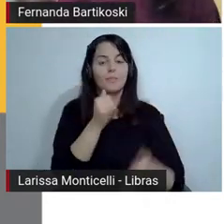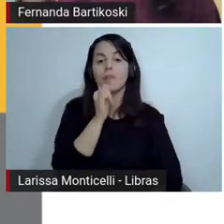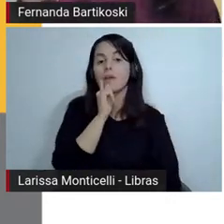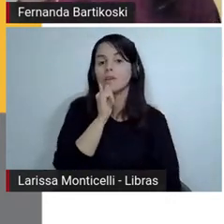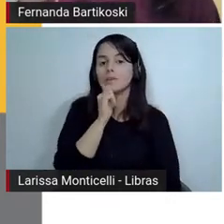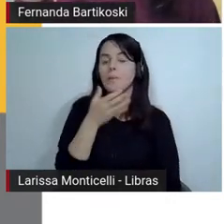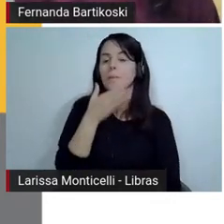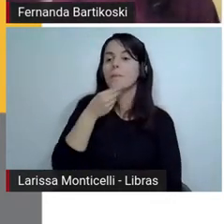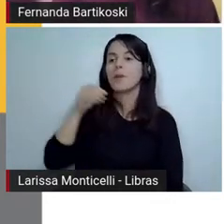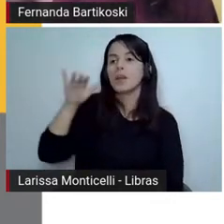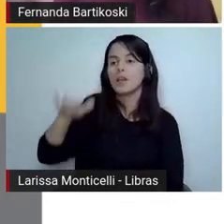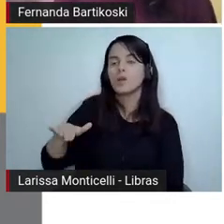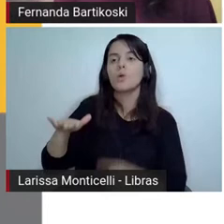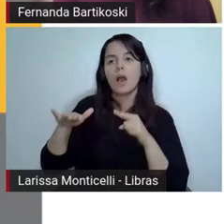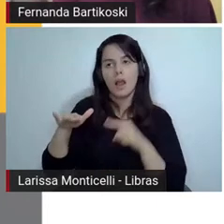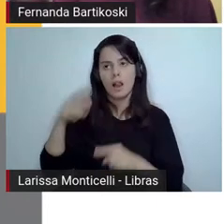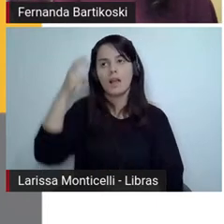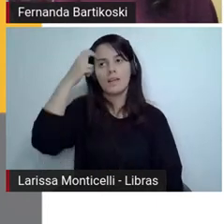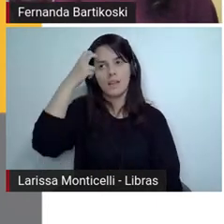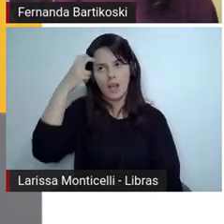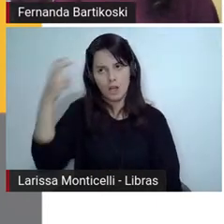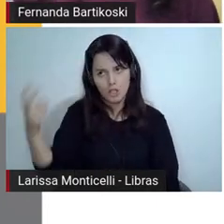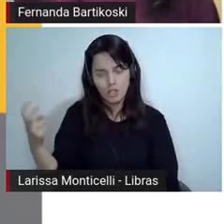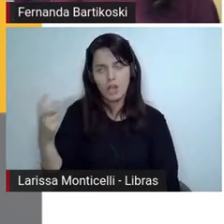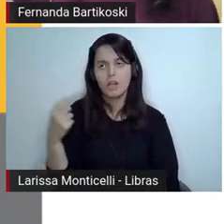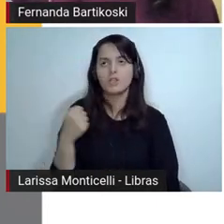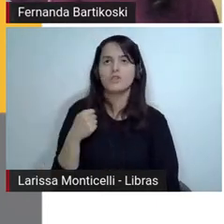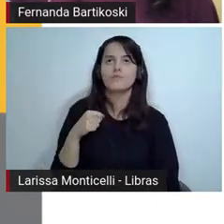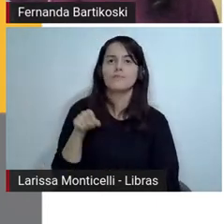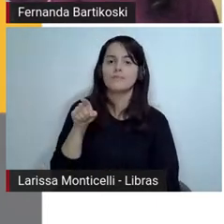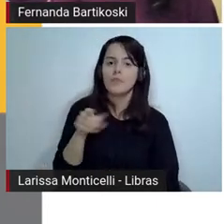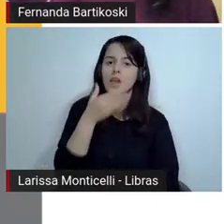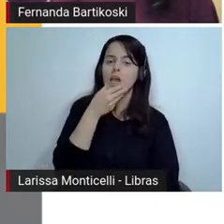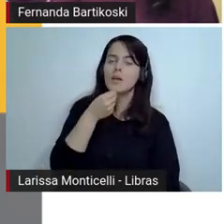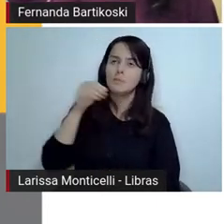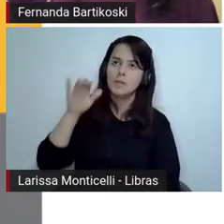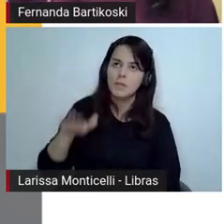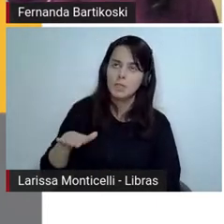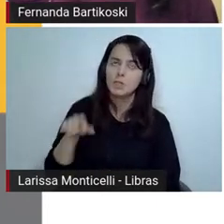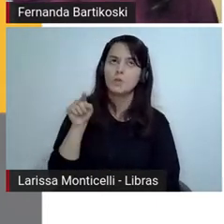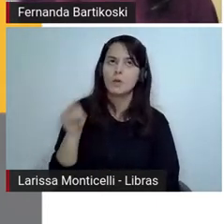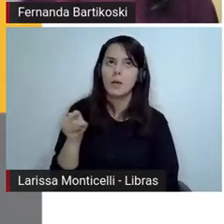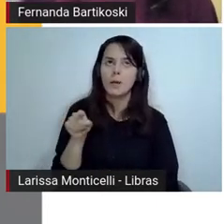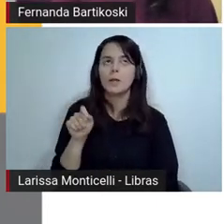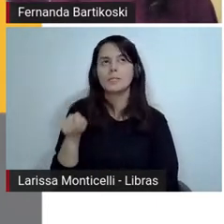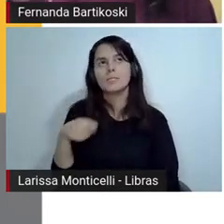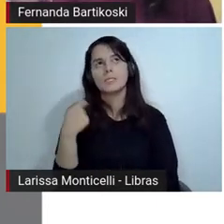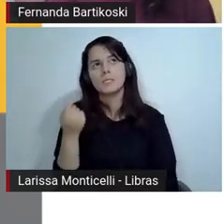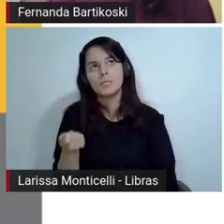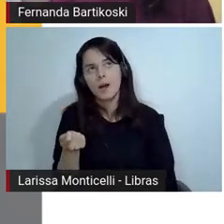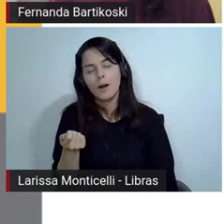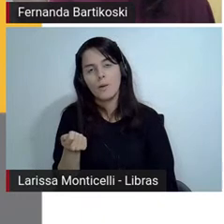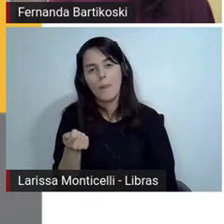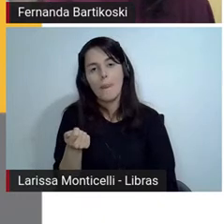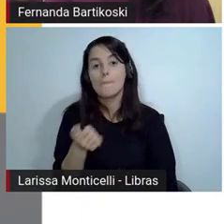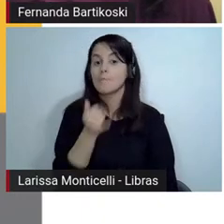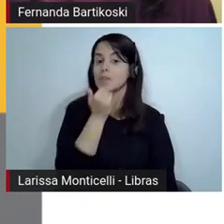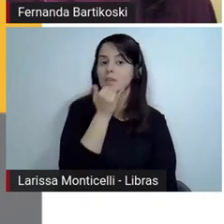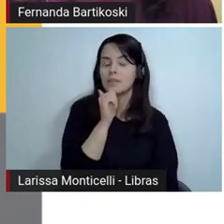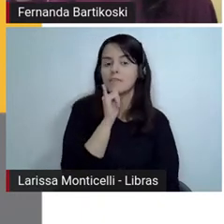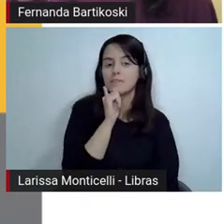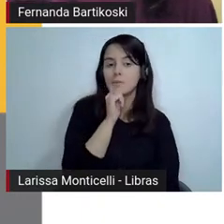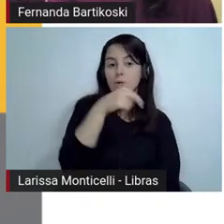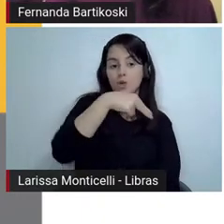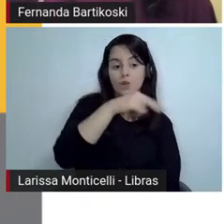ele é inteligente o menino ele é a noca que é a empregada